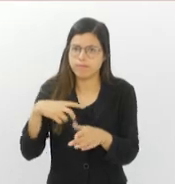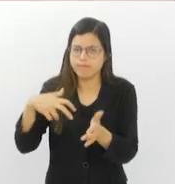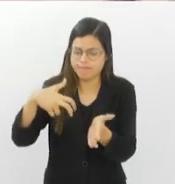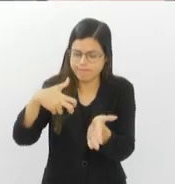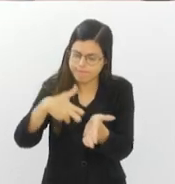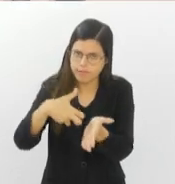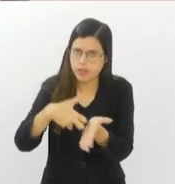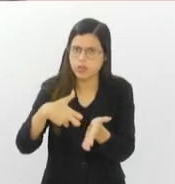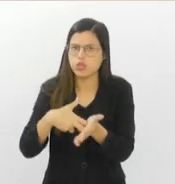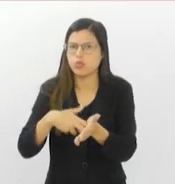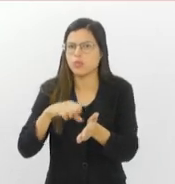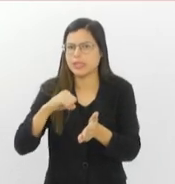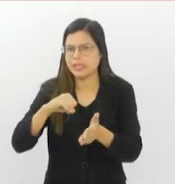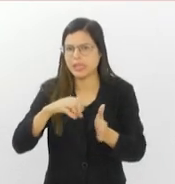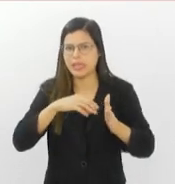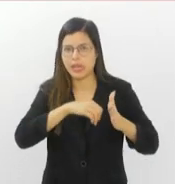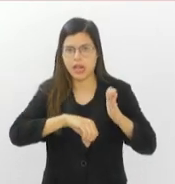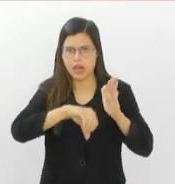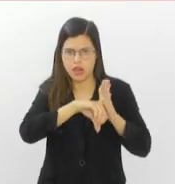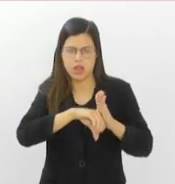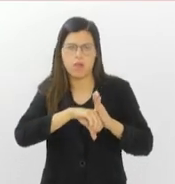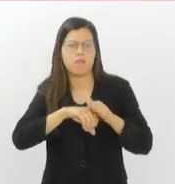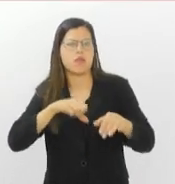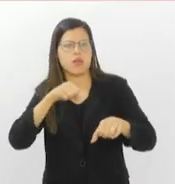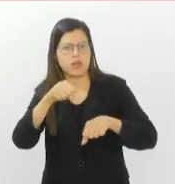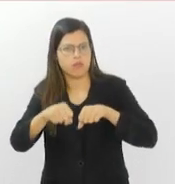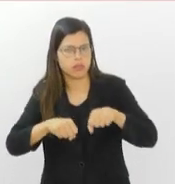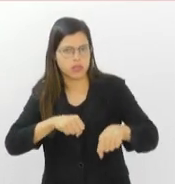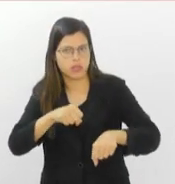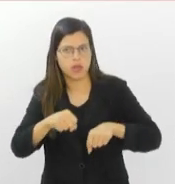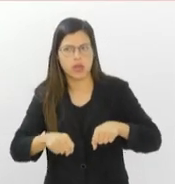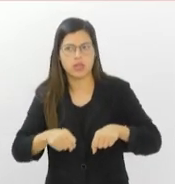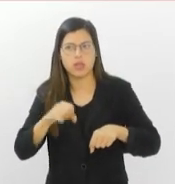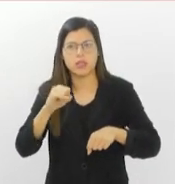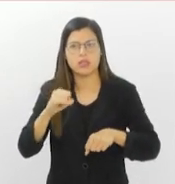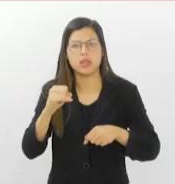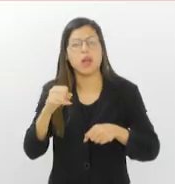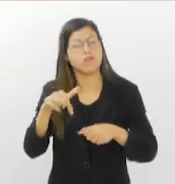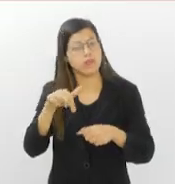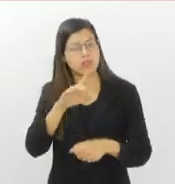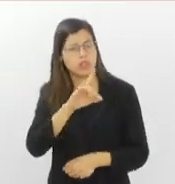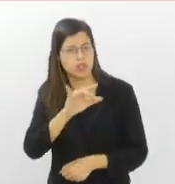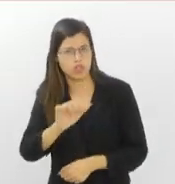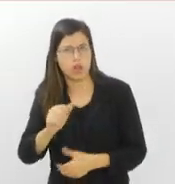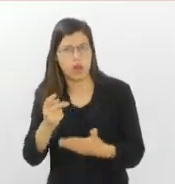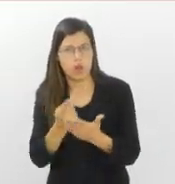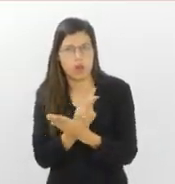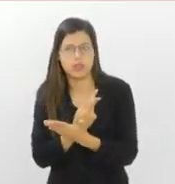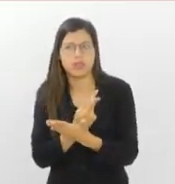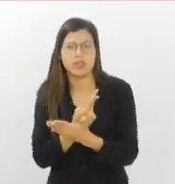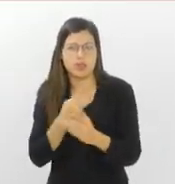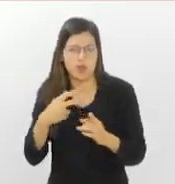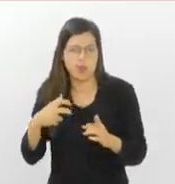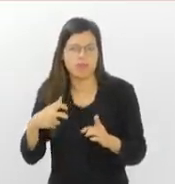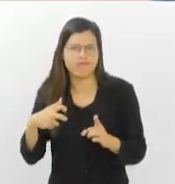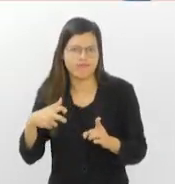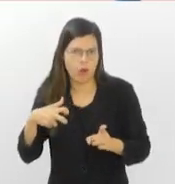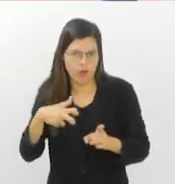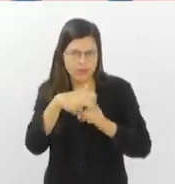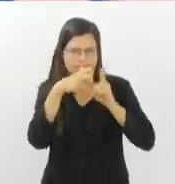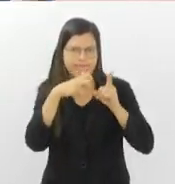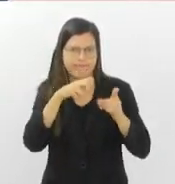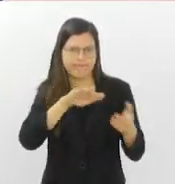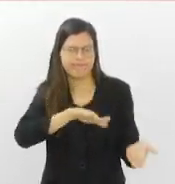Como você bem citou, nessa mesma data ocorreu um acidente fatal em uma das Alamedas de Brasília.